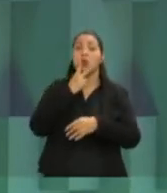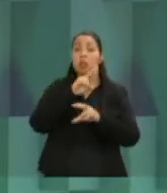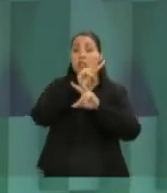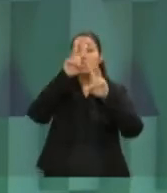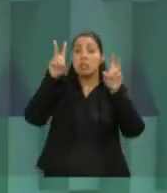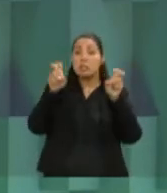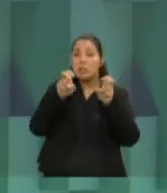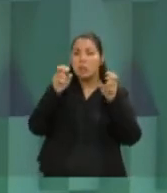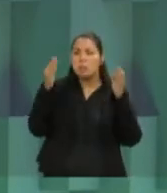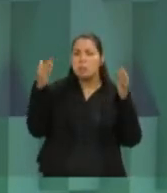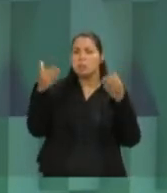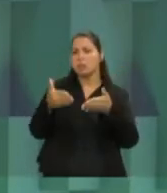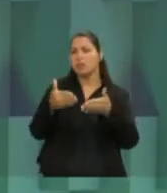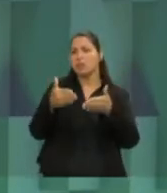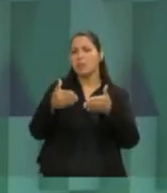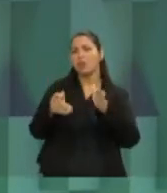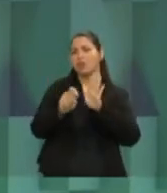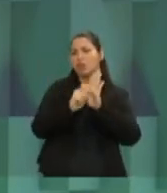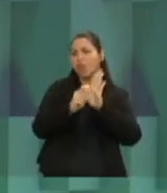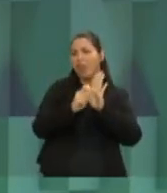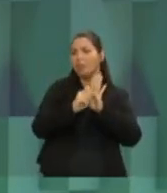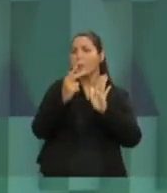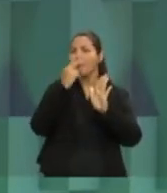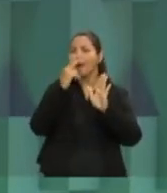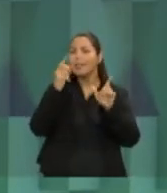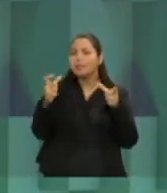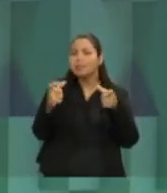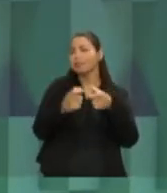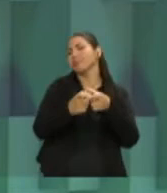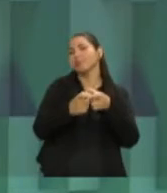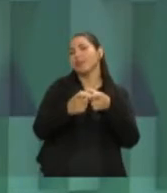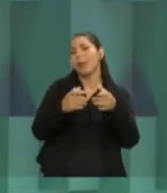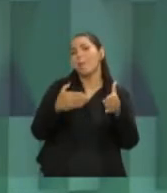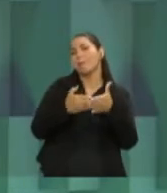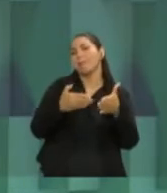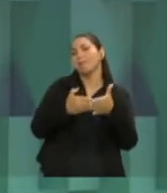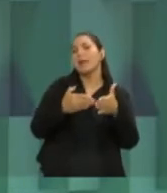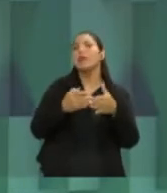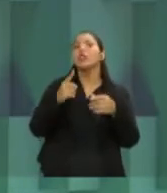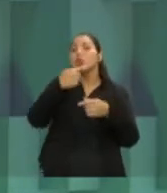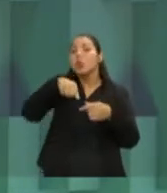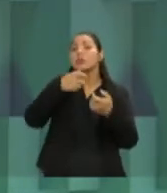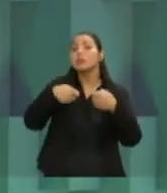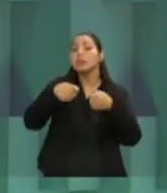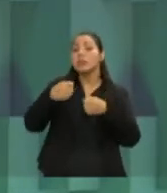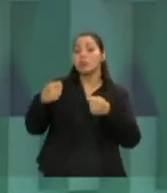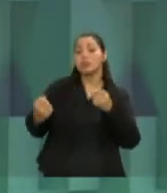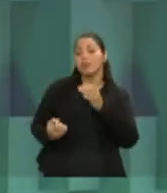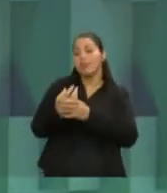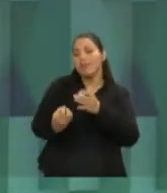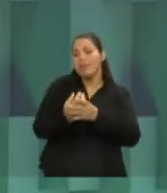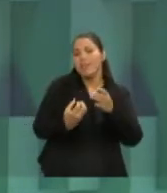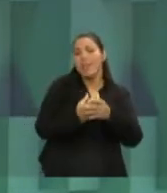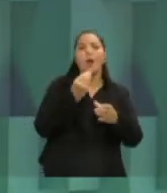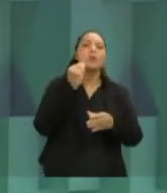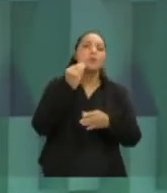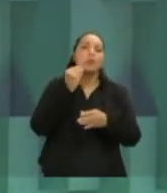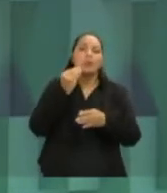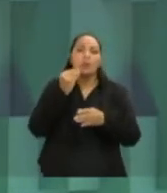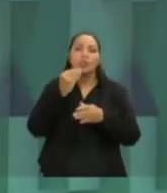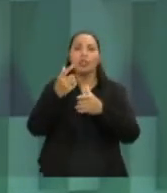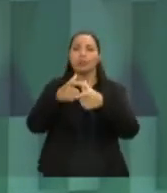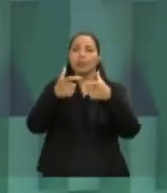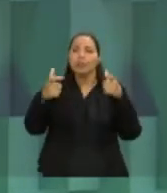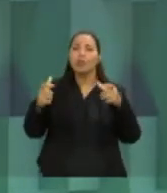de tráfico de droga, é limitado. Nós vamos, naturalmente, com a nossa estrutura, ajudar o governo do Estado, o governo federal, mas, com certeza,